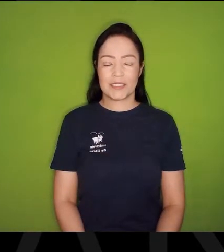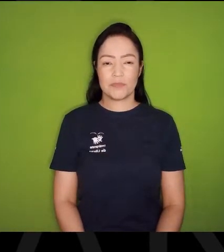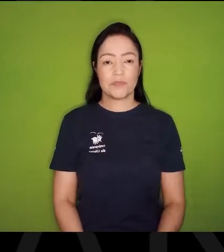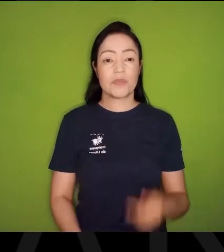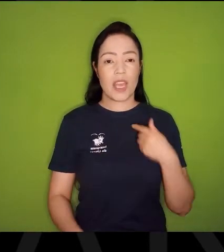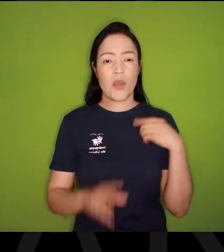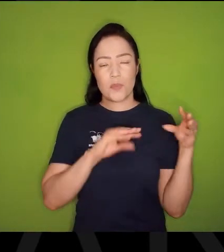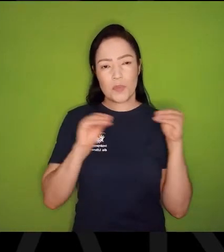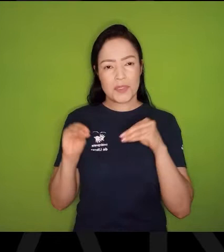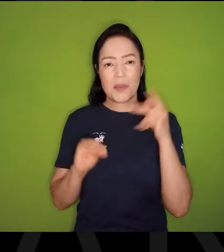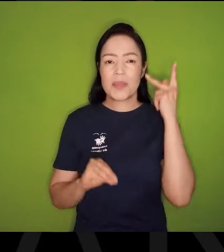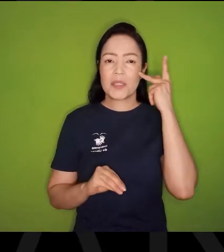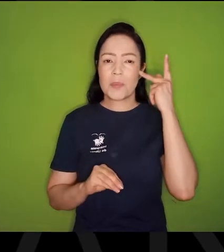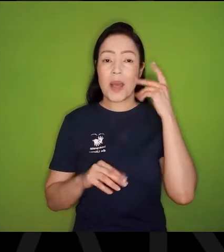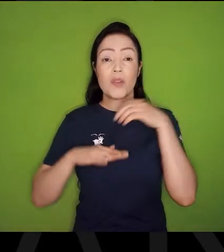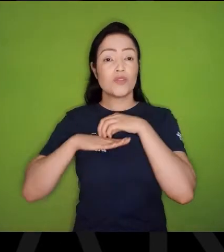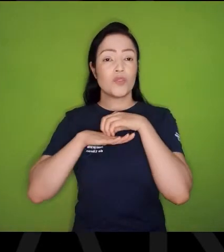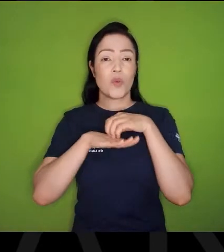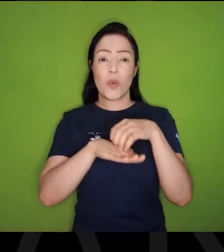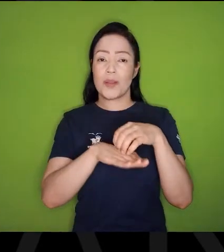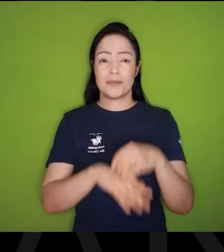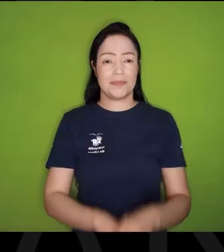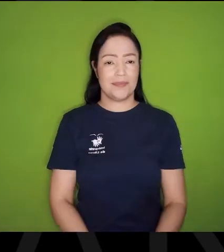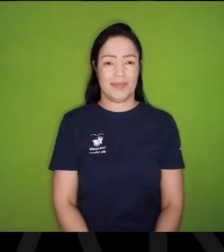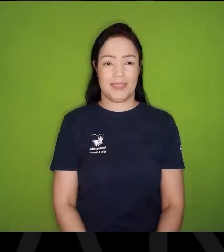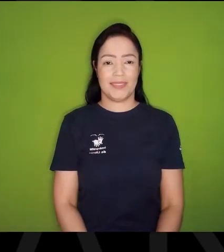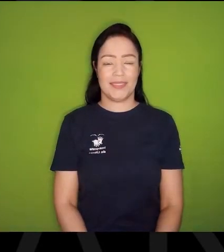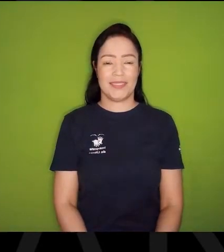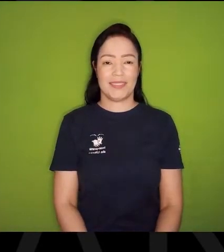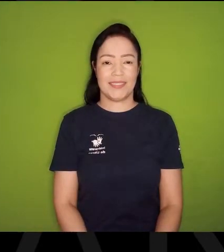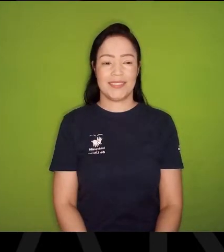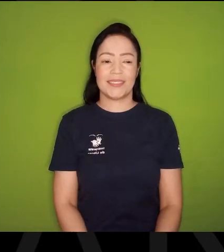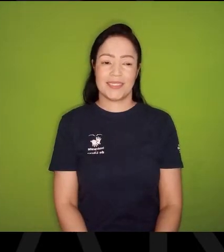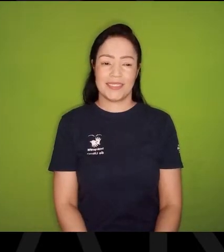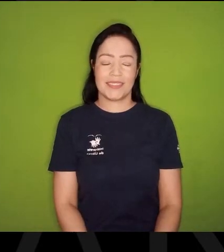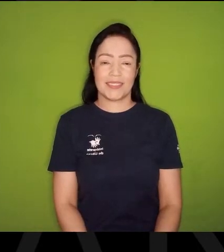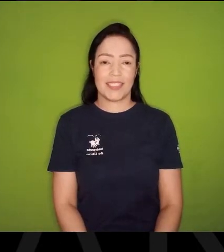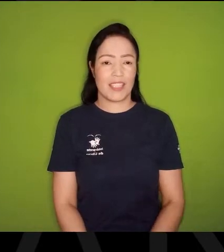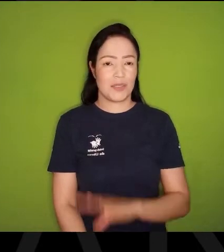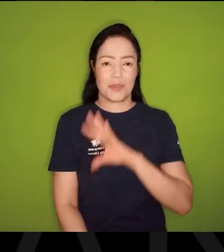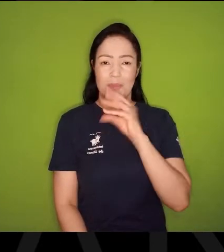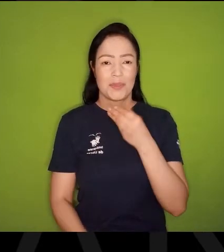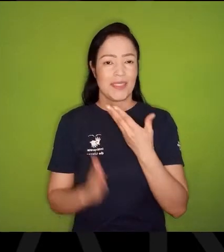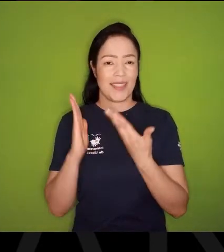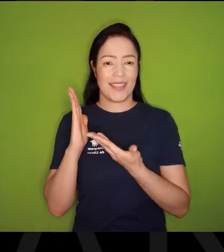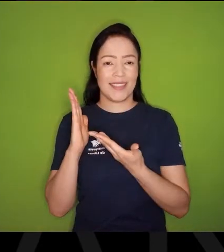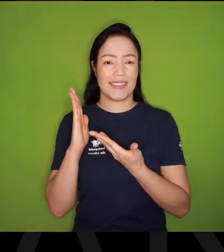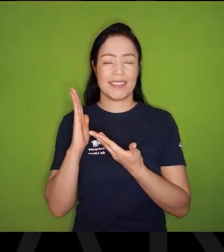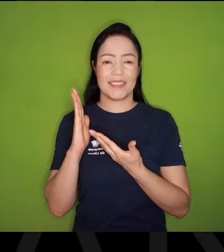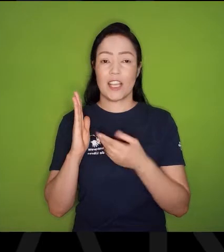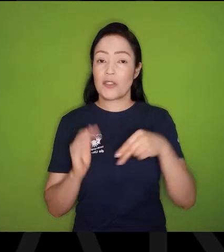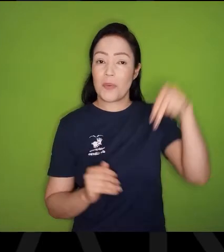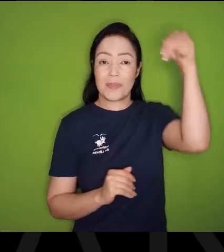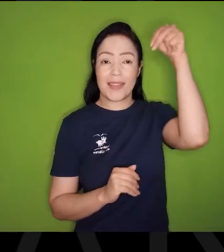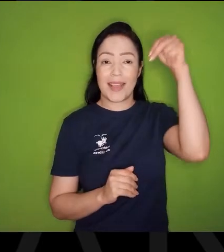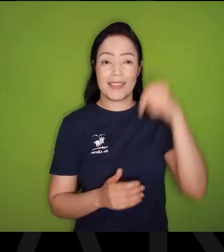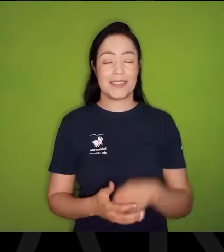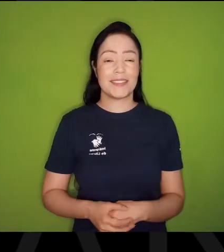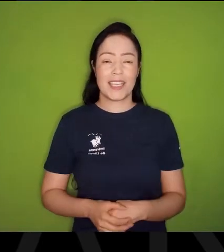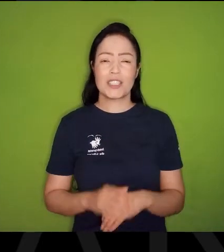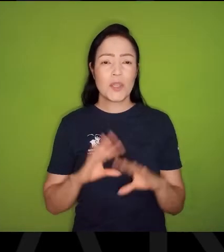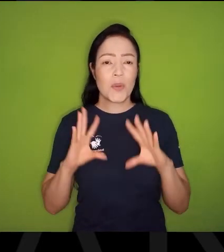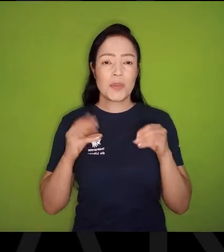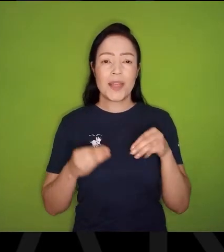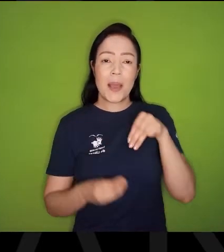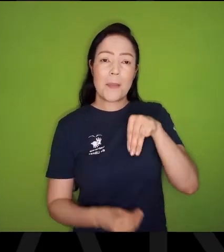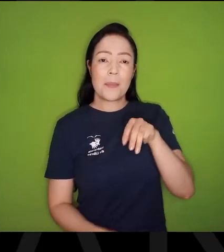Vim para São Paulo de ônibus, Vim para São Paulo de ônibus, São Paulo todo está aqui, Nordeste, Todo